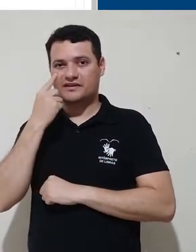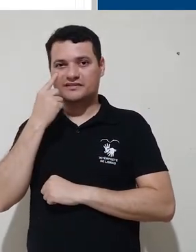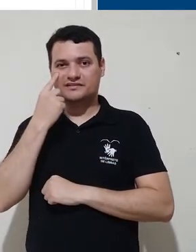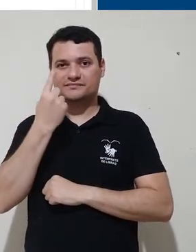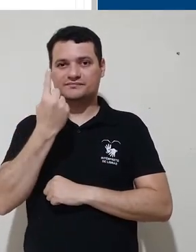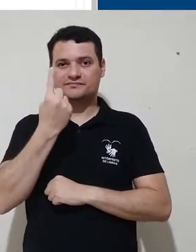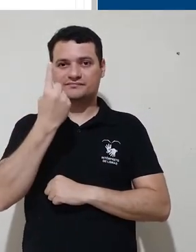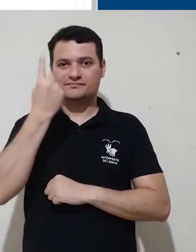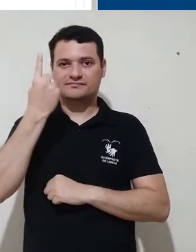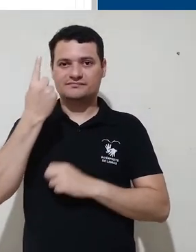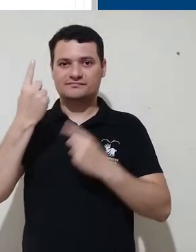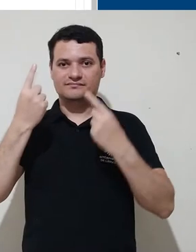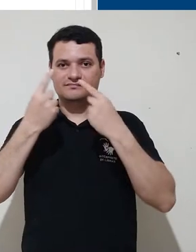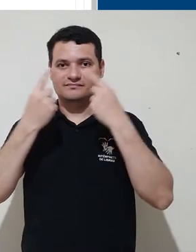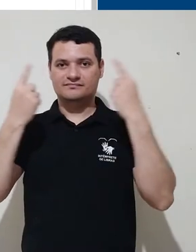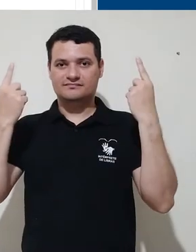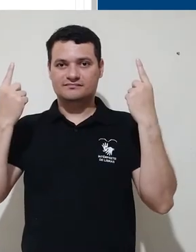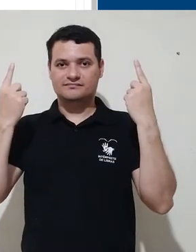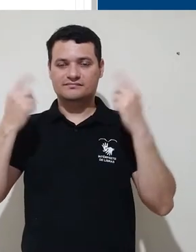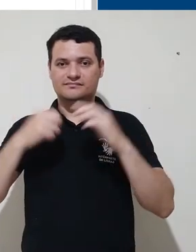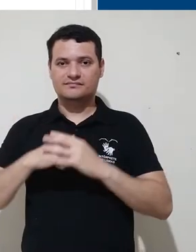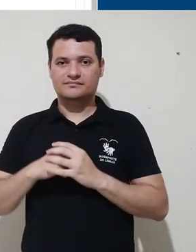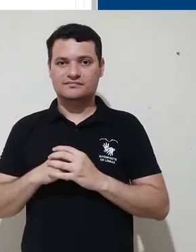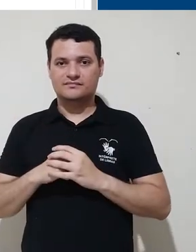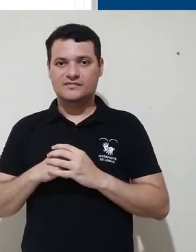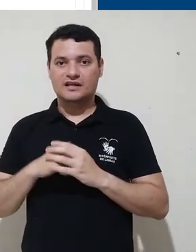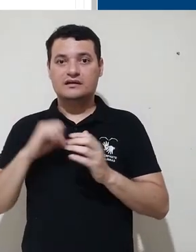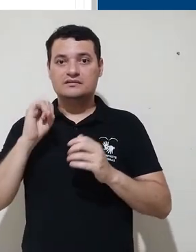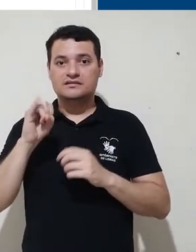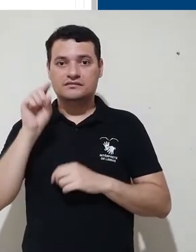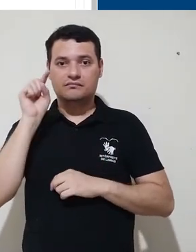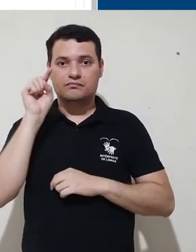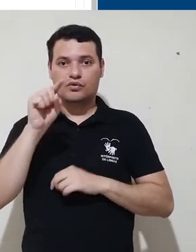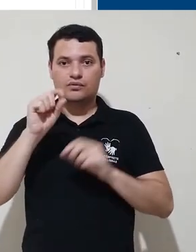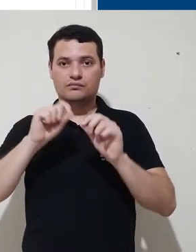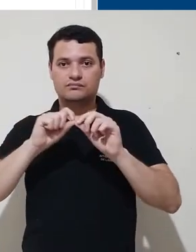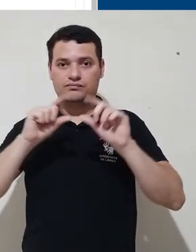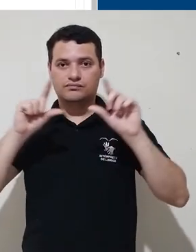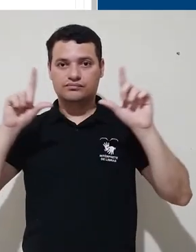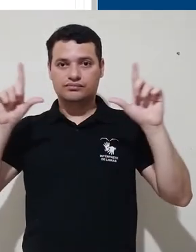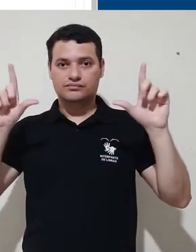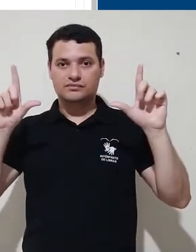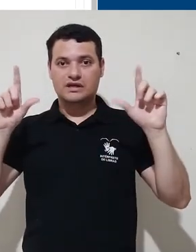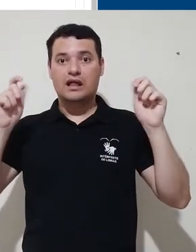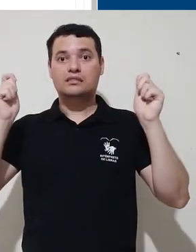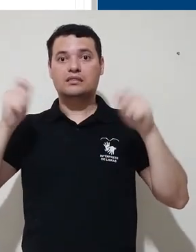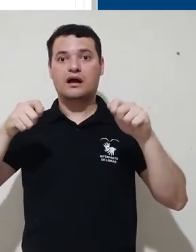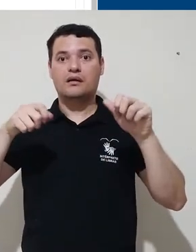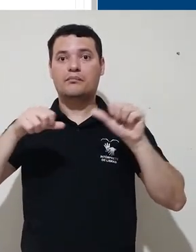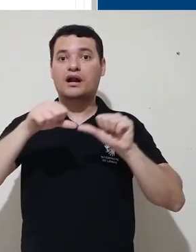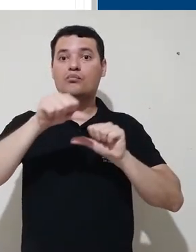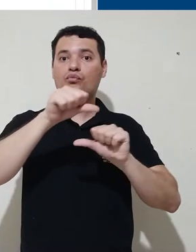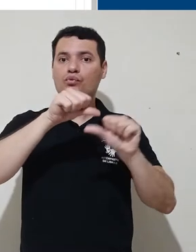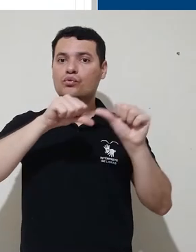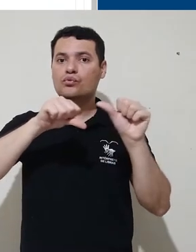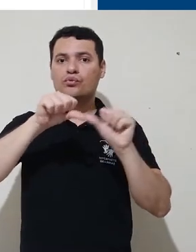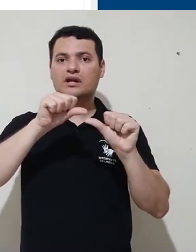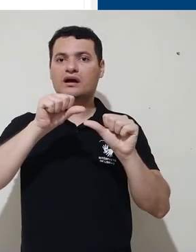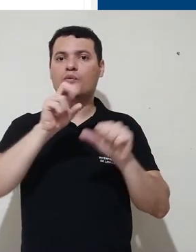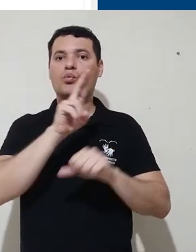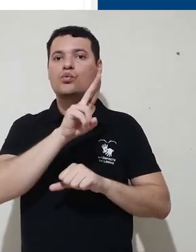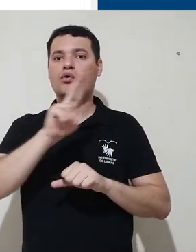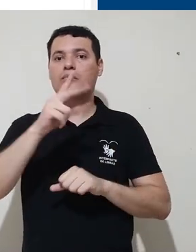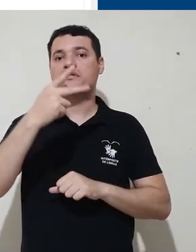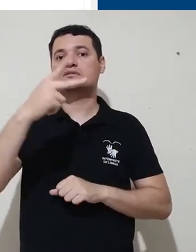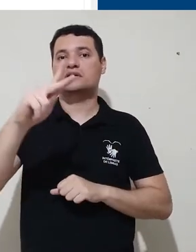estão vendo no centro da tela. Por quê? Porque clicando sobre modificar perfil, é possível fazer